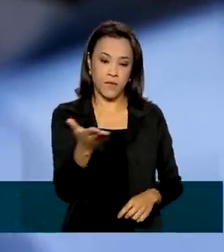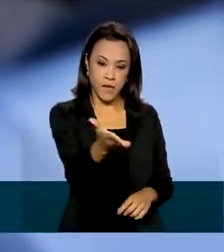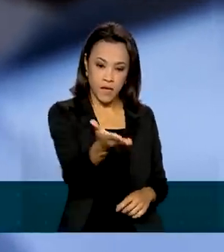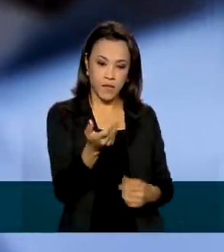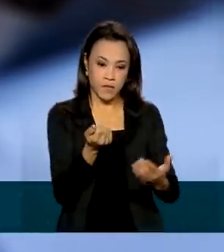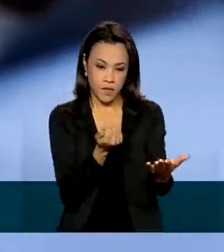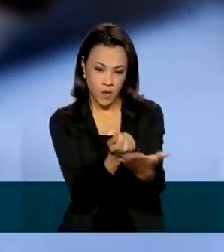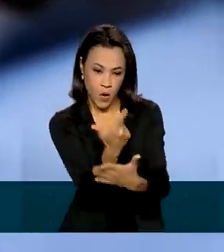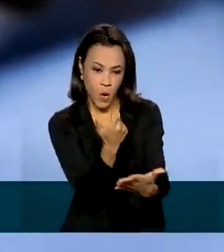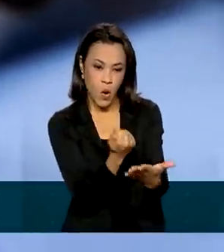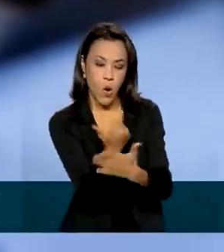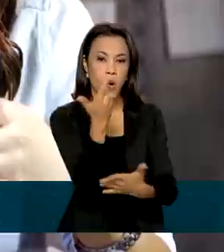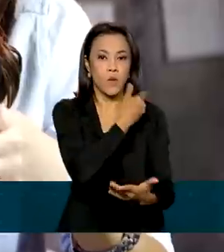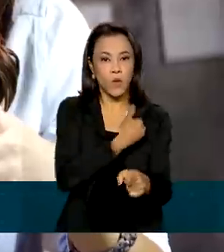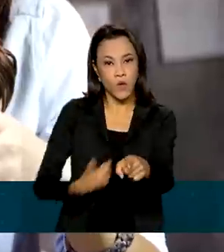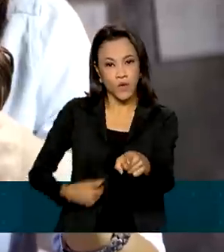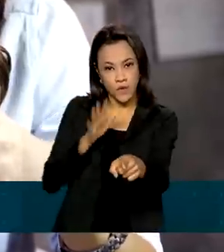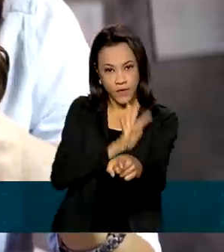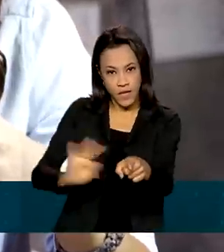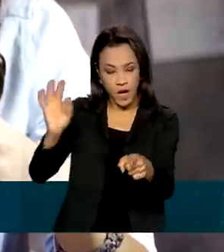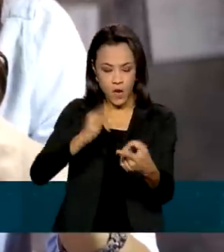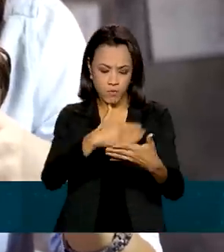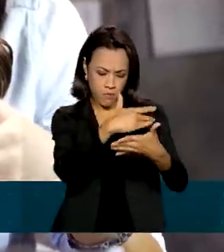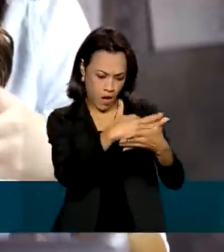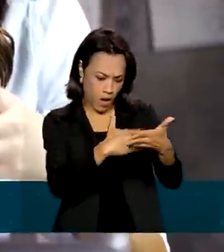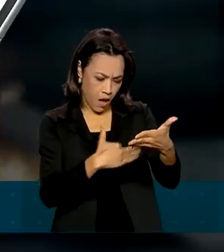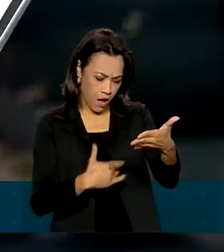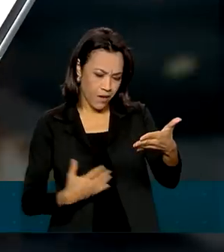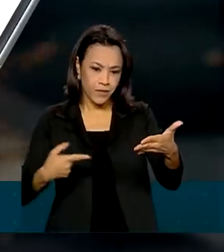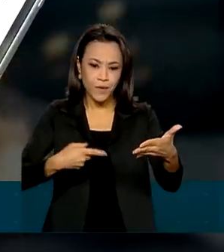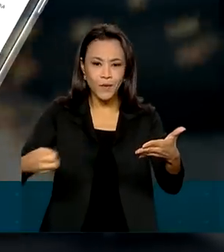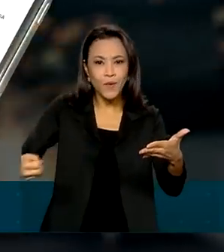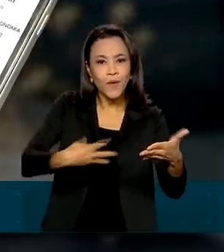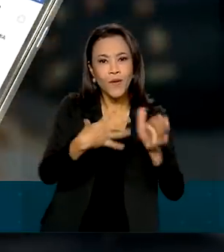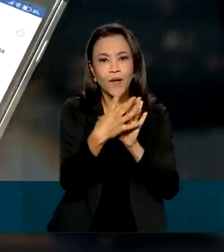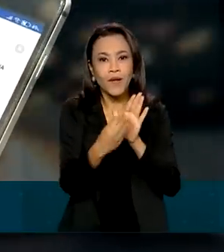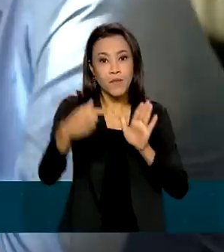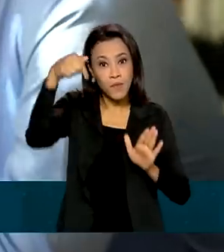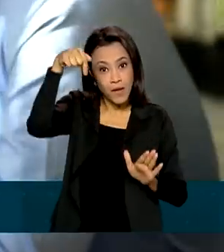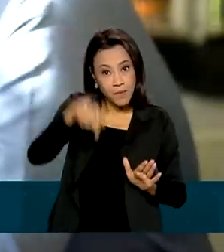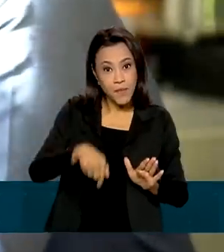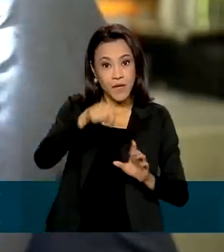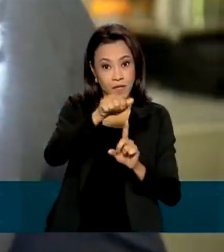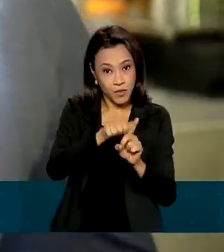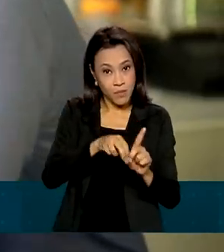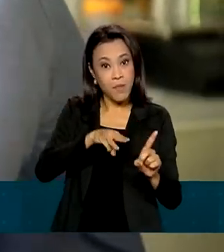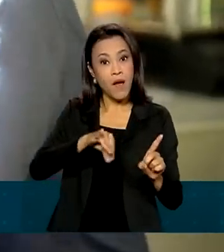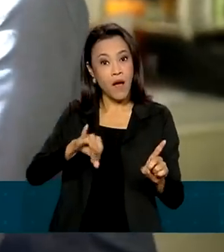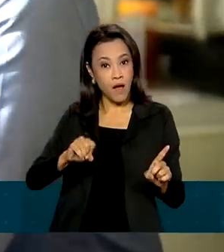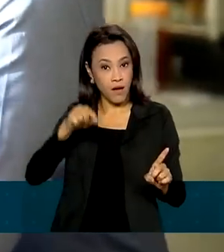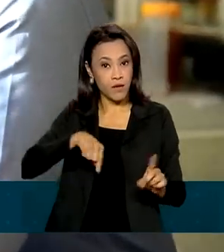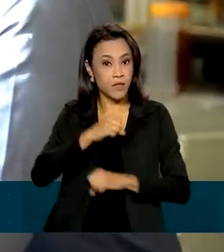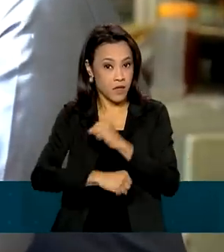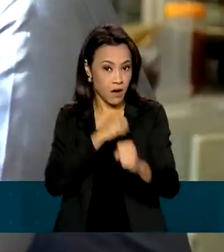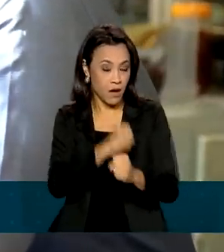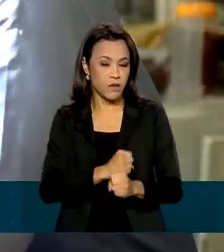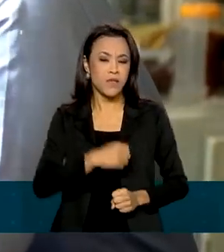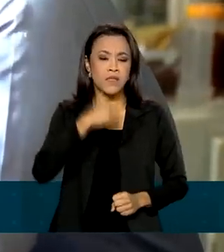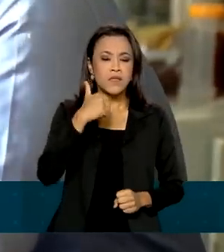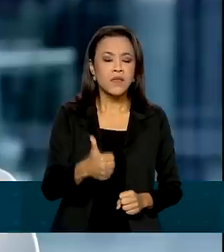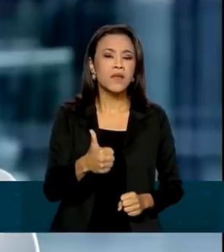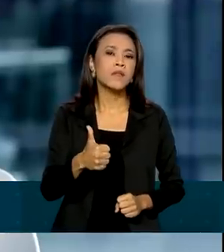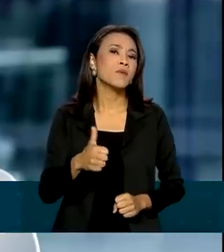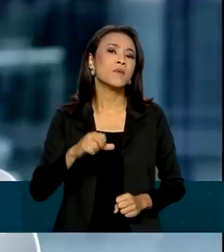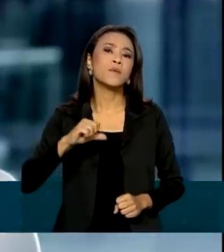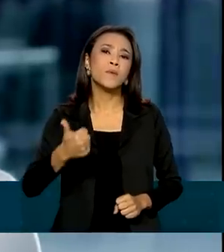públicas do Governo Federal recebeu nova versão em maio deste ano e desde então, 115 mil